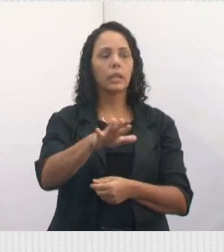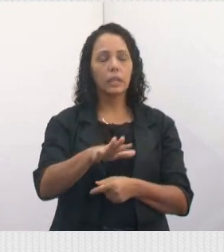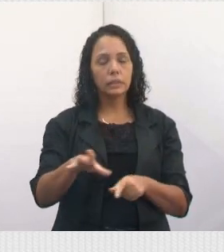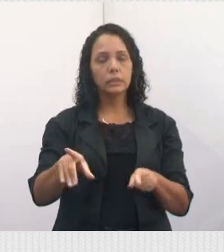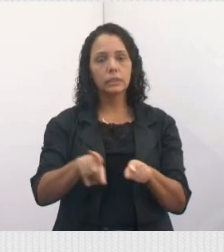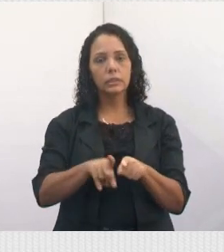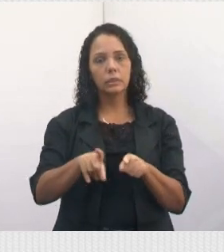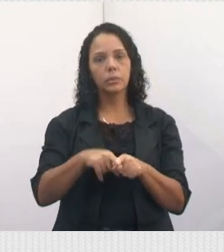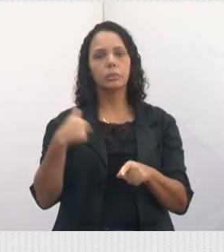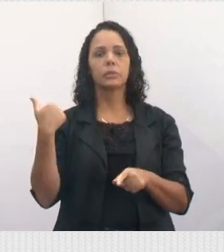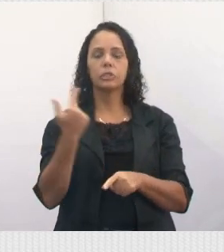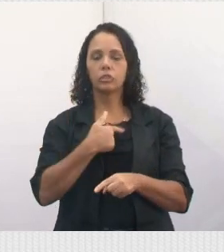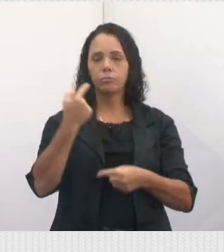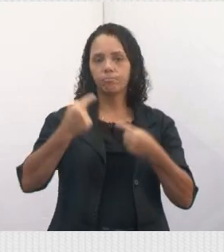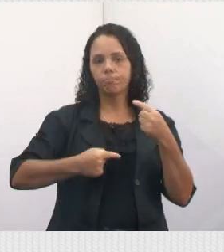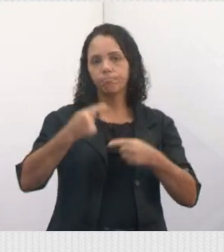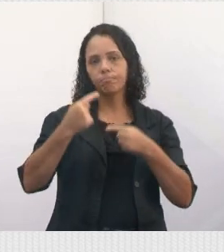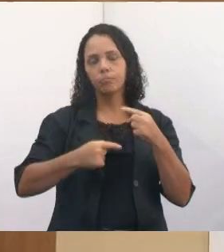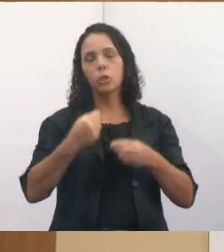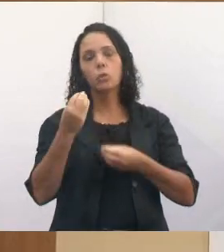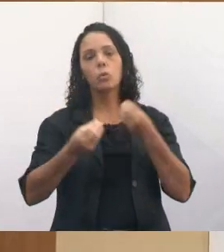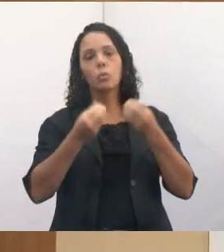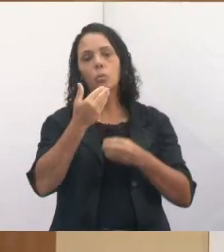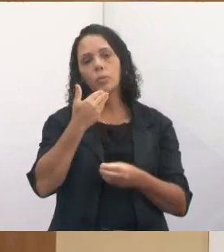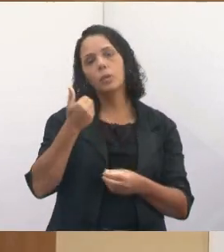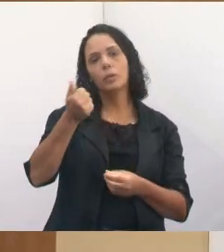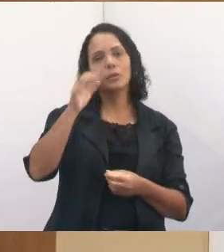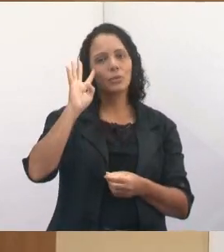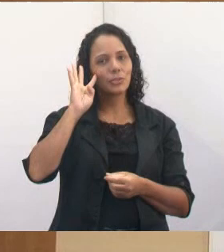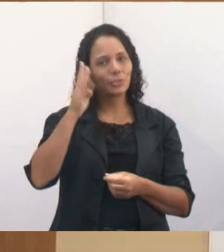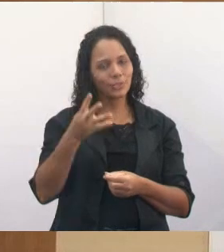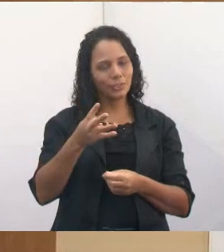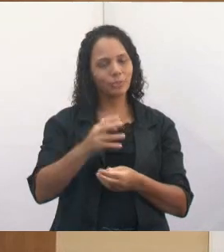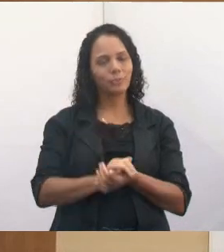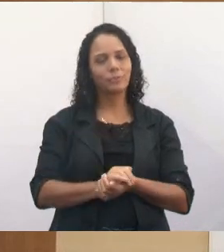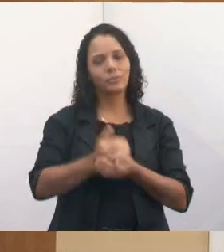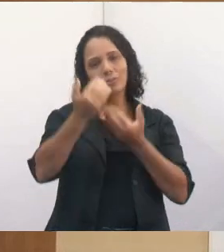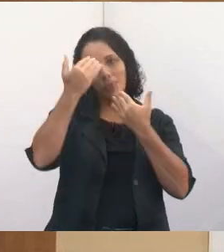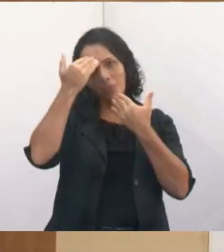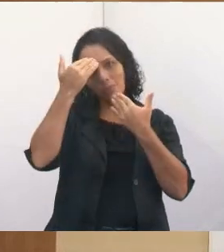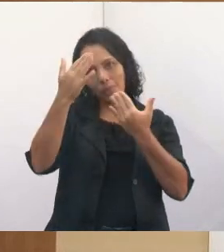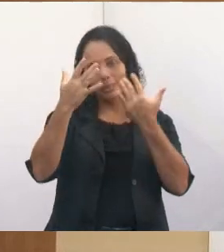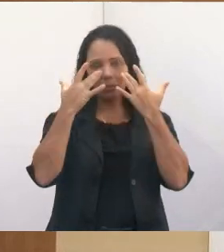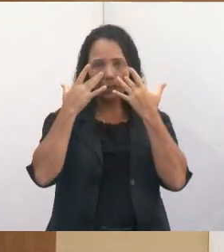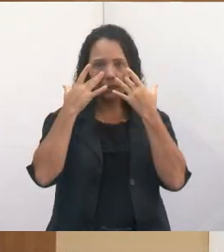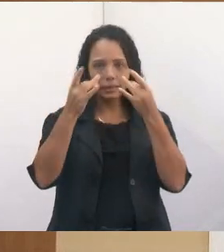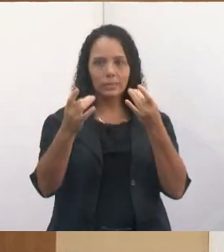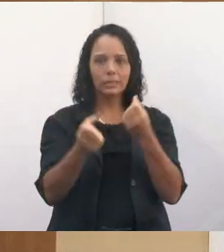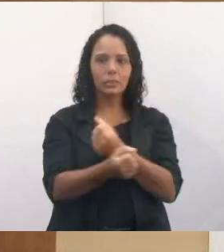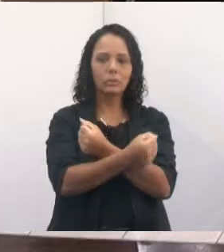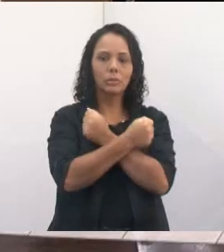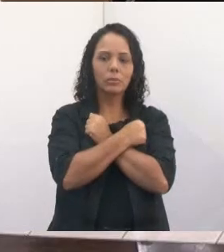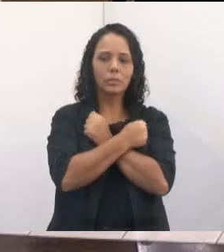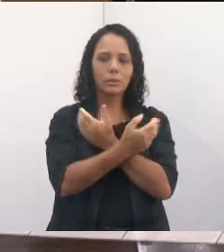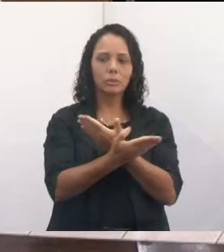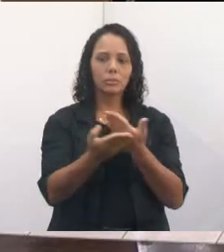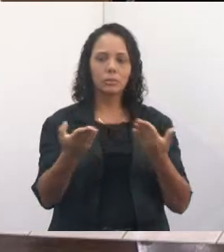para a gente estar debatendo aqui a melhor solução, tá bom? Muito obrigada pela atenção de vocês, e um grande abraço.